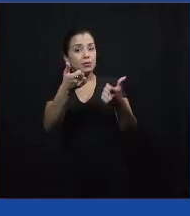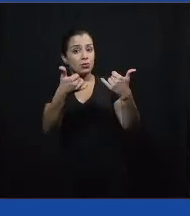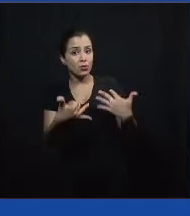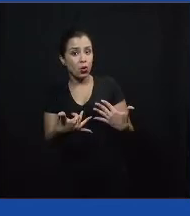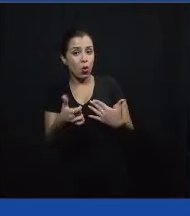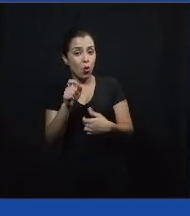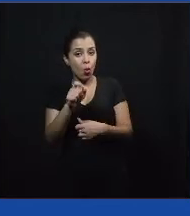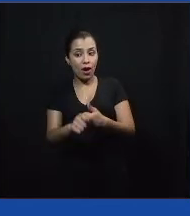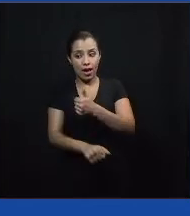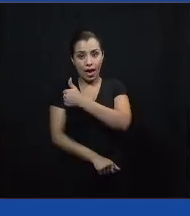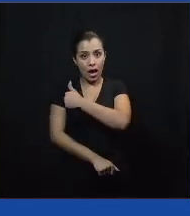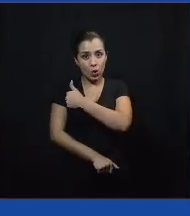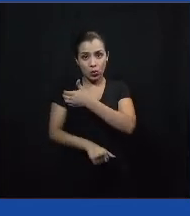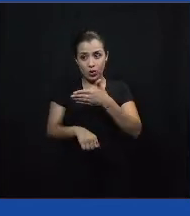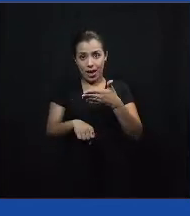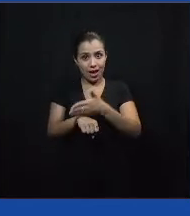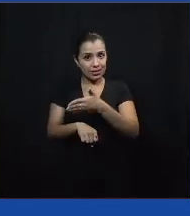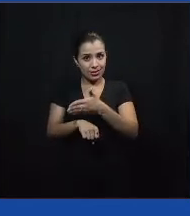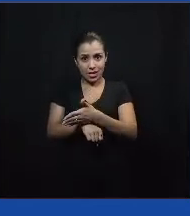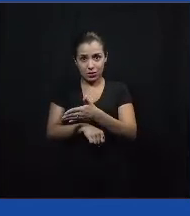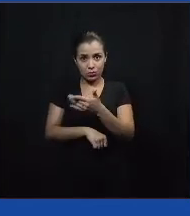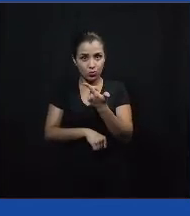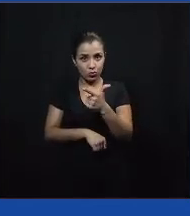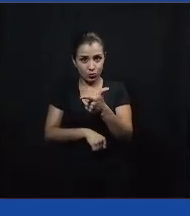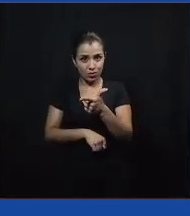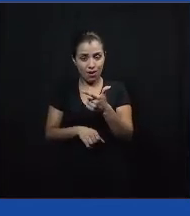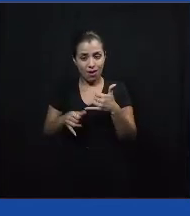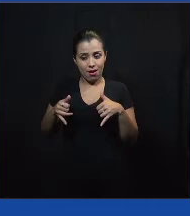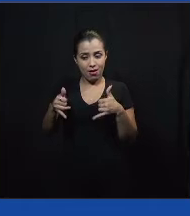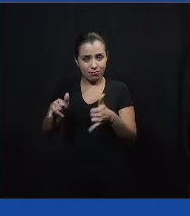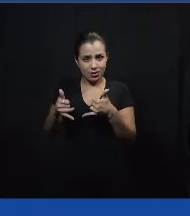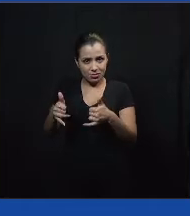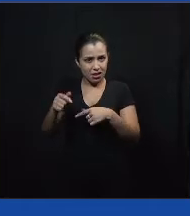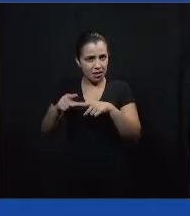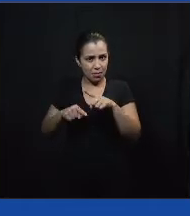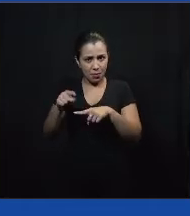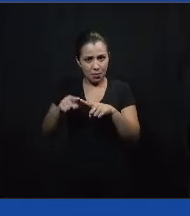ao equipamento eletrônico não estão tendo nenhum tipo de...